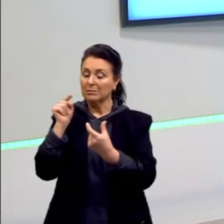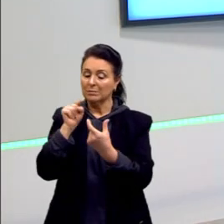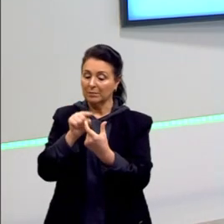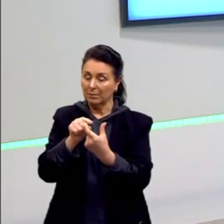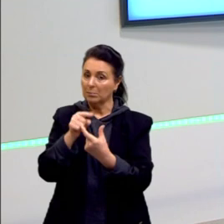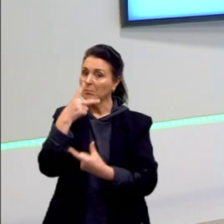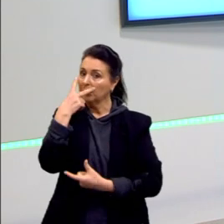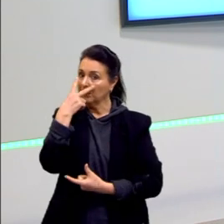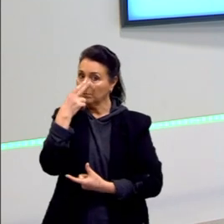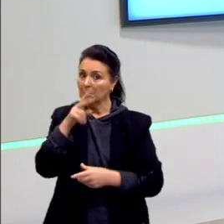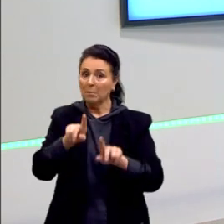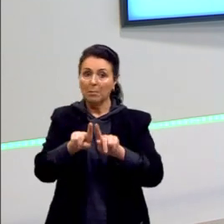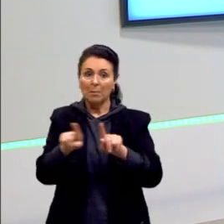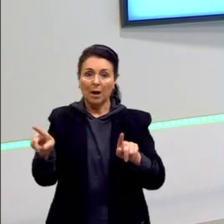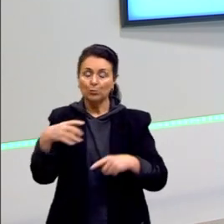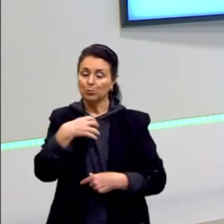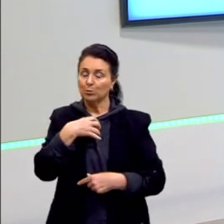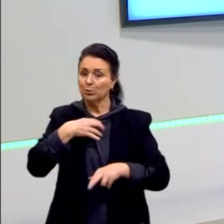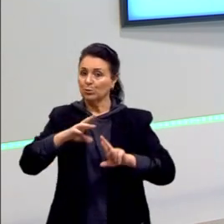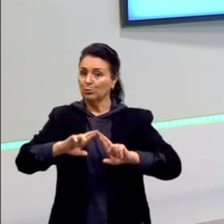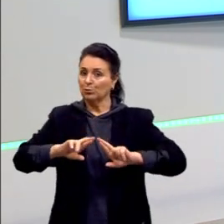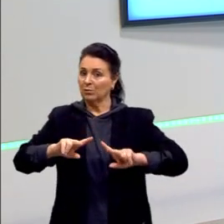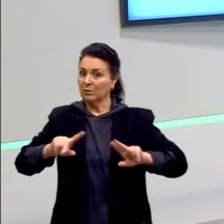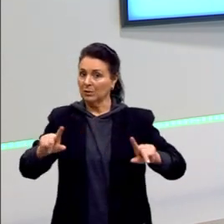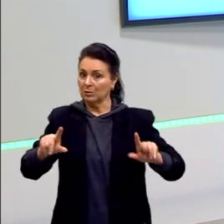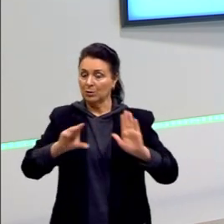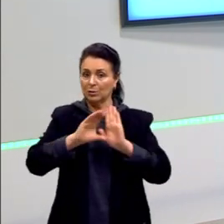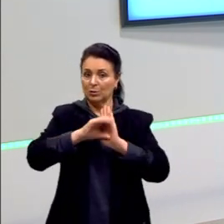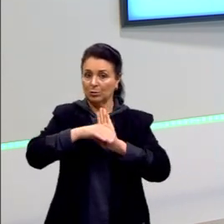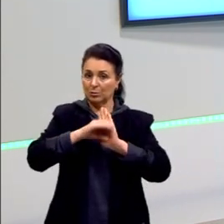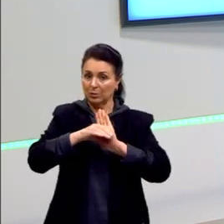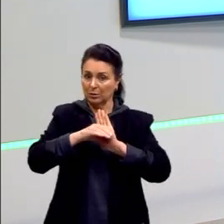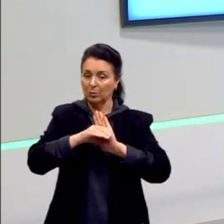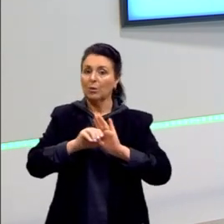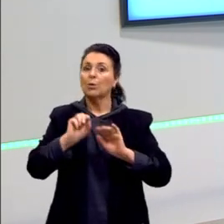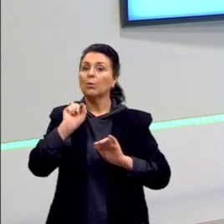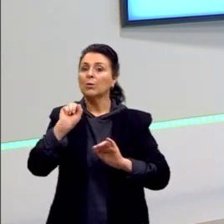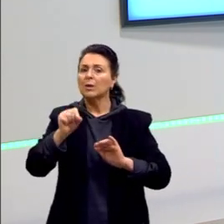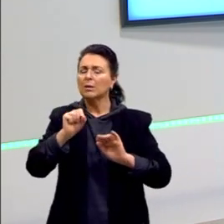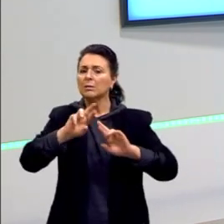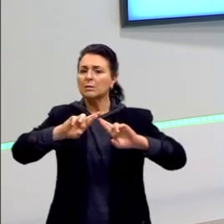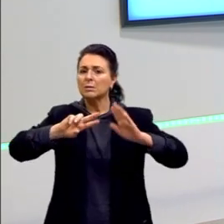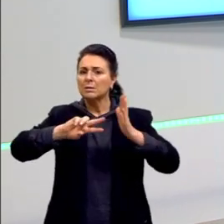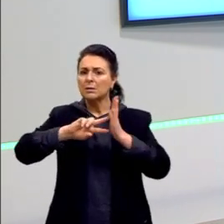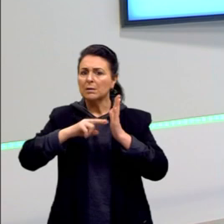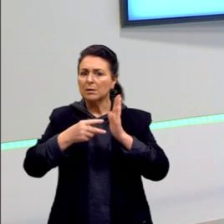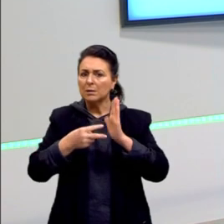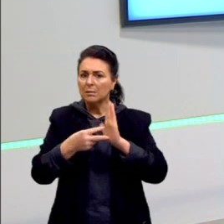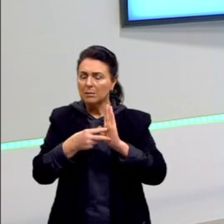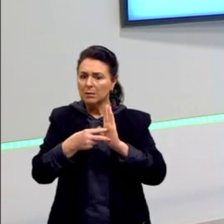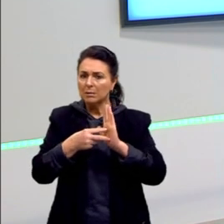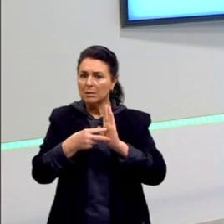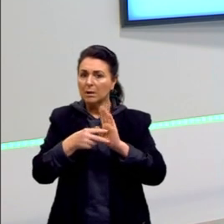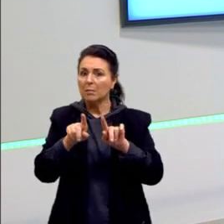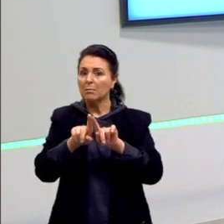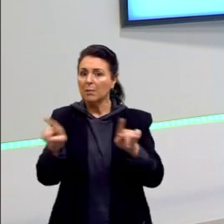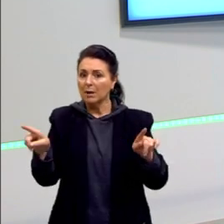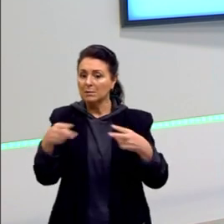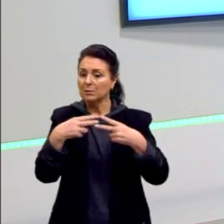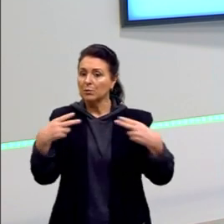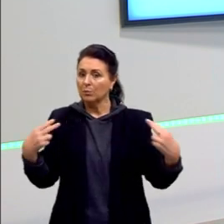mas bem diferentes no conceito. Eles querem dizer, eles são termos parecidos, que querem dizer coisas